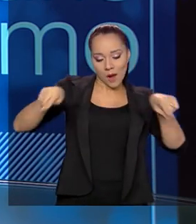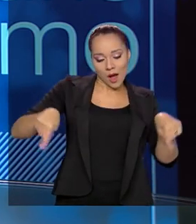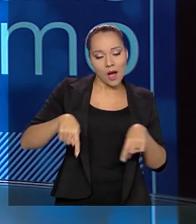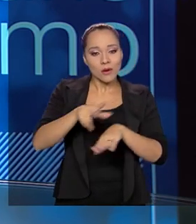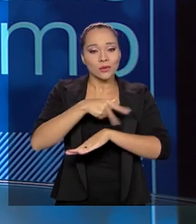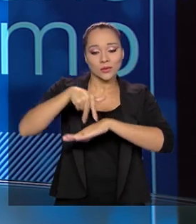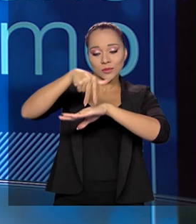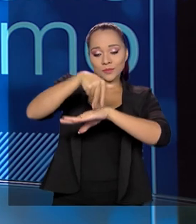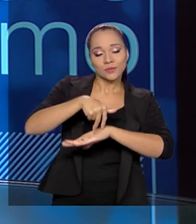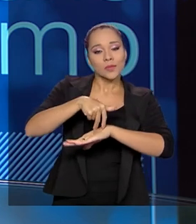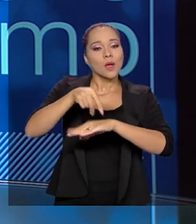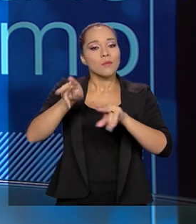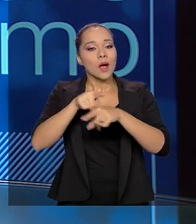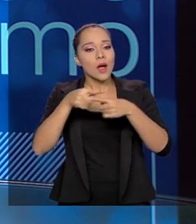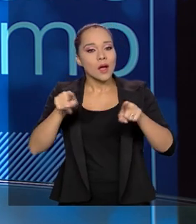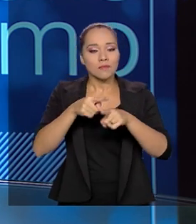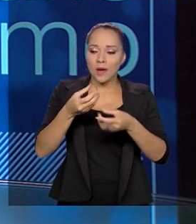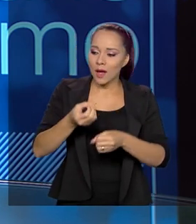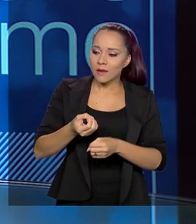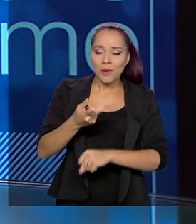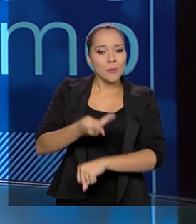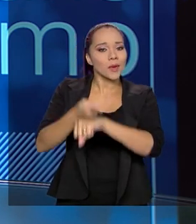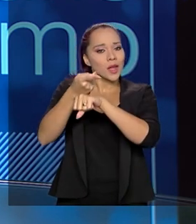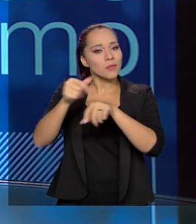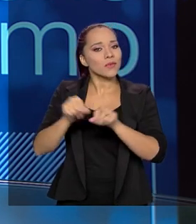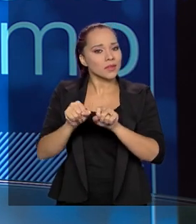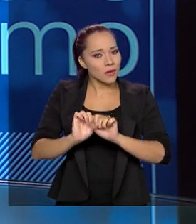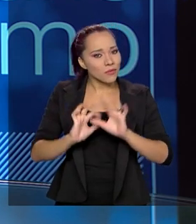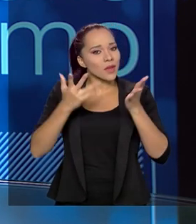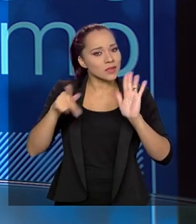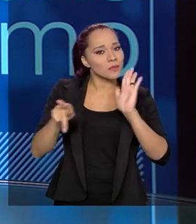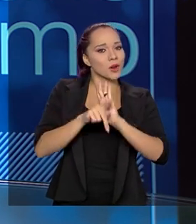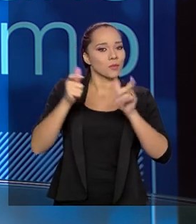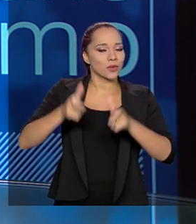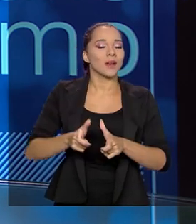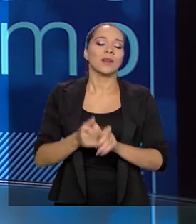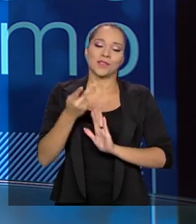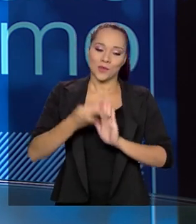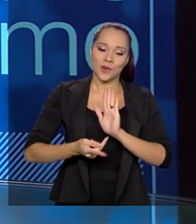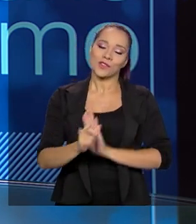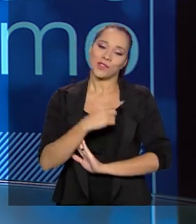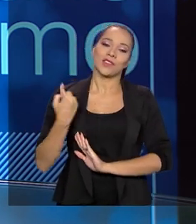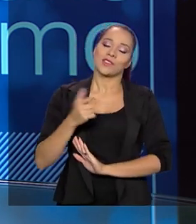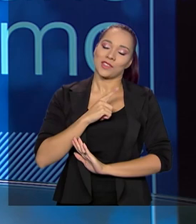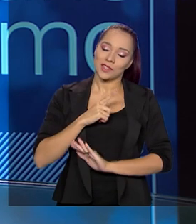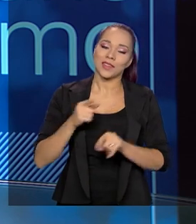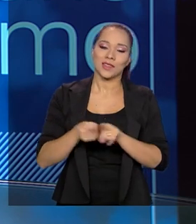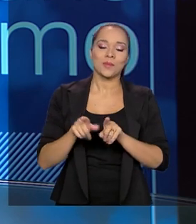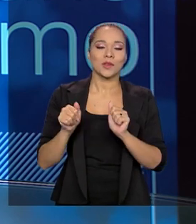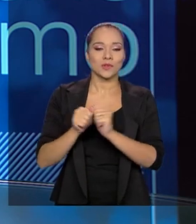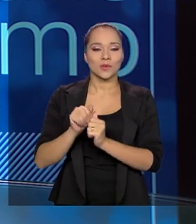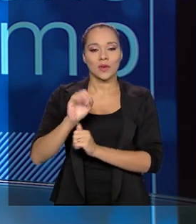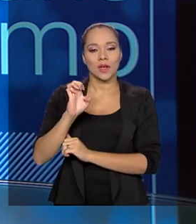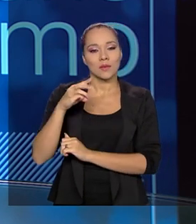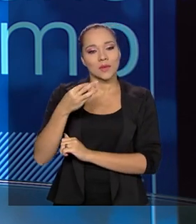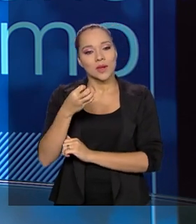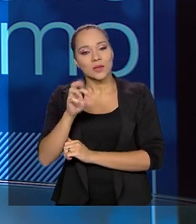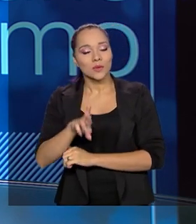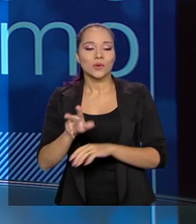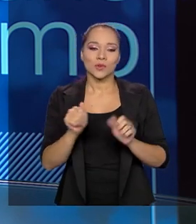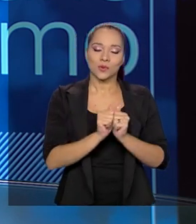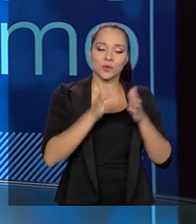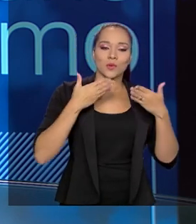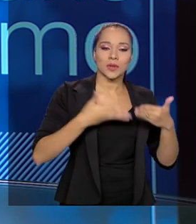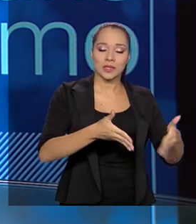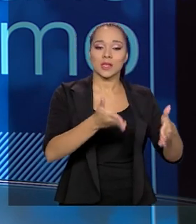você premiar os compositores locais, fazer um festival local. Então, isso é um projeto que a gente tem também, junto com a Embratua e com o Ministério da